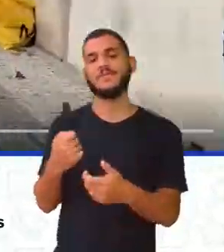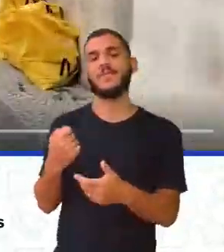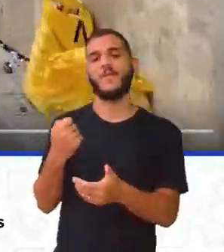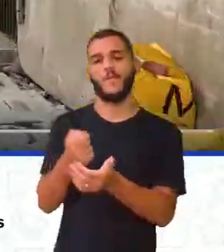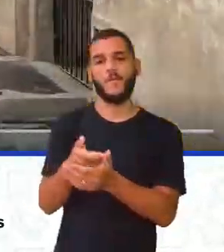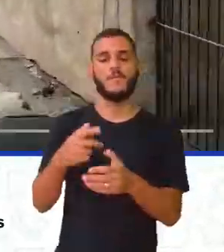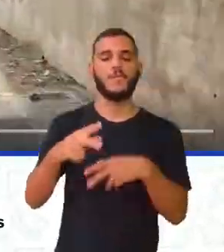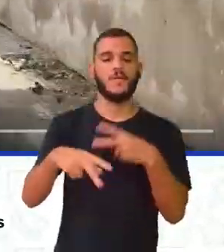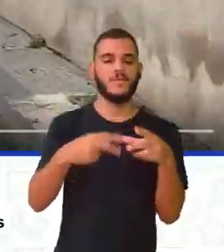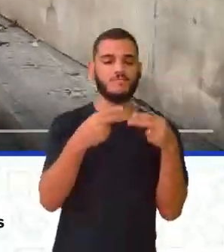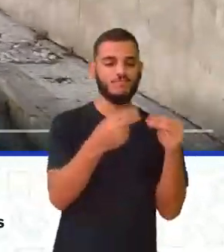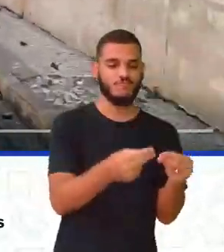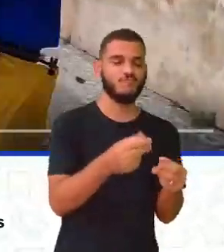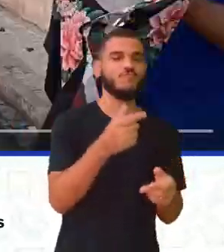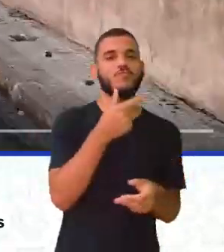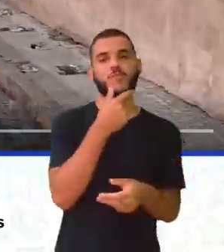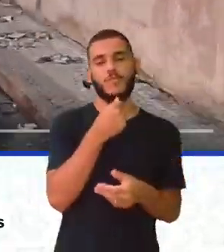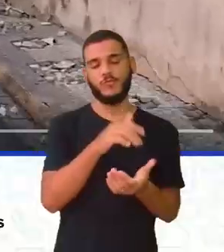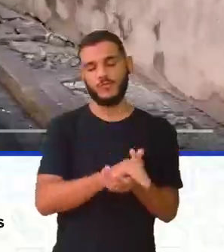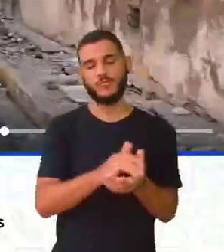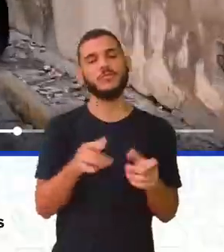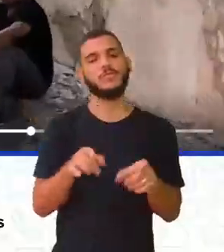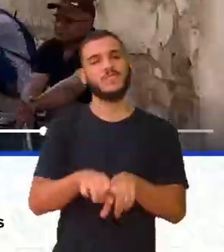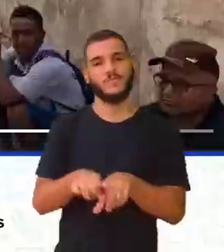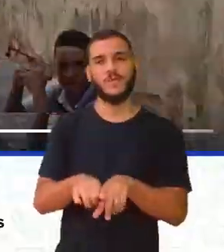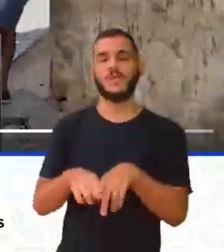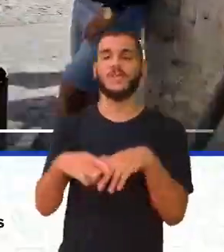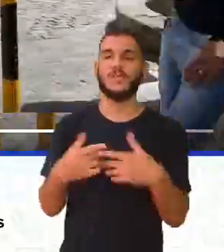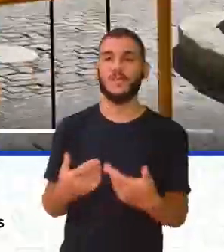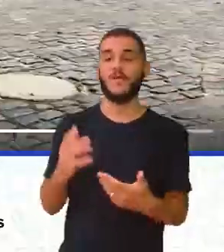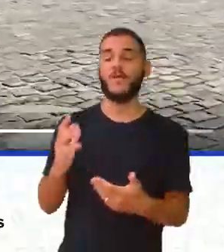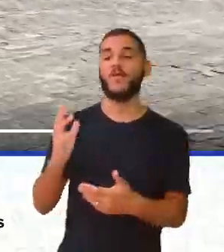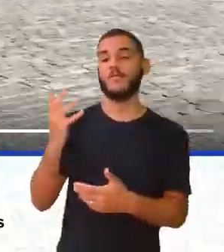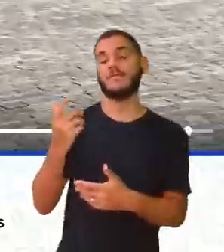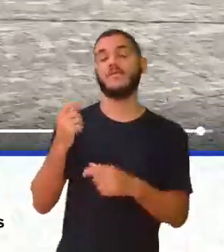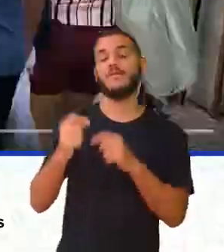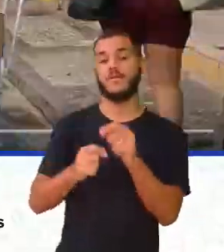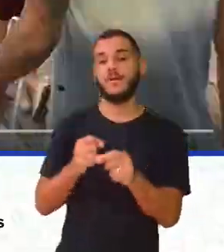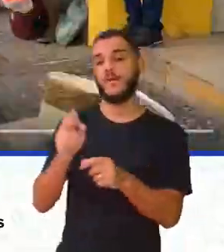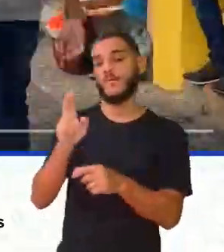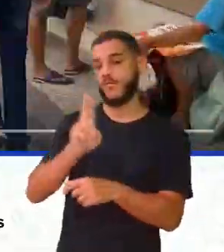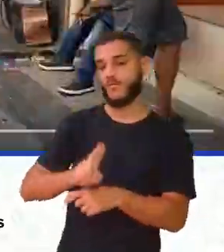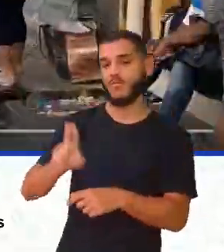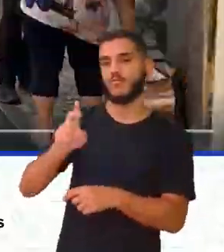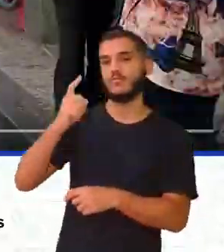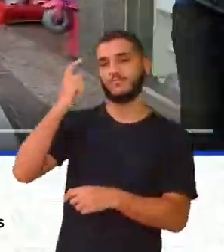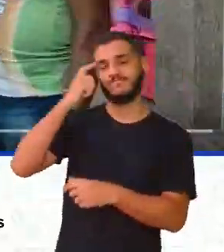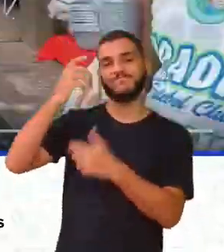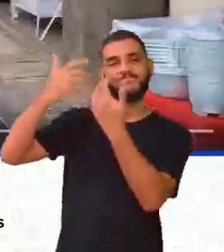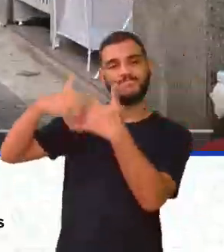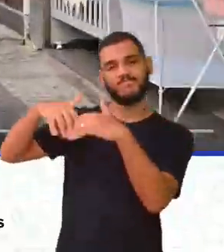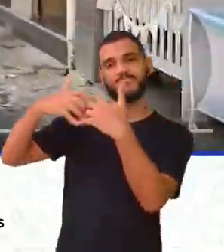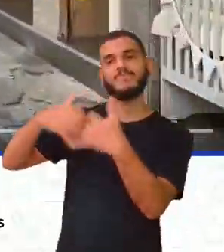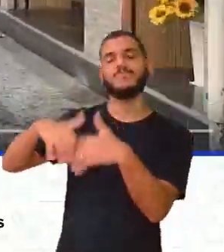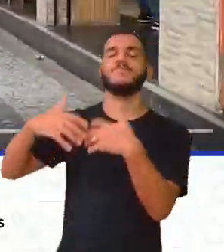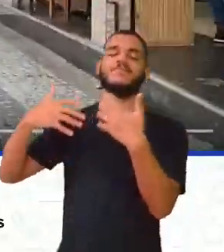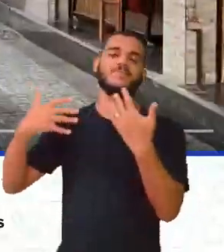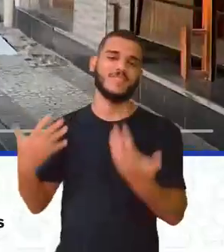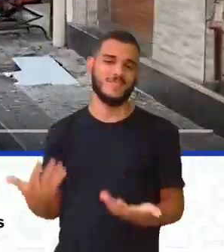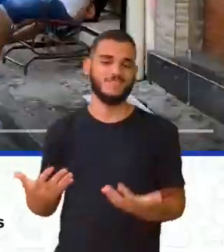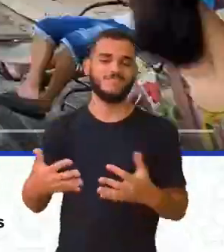marido, né? Para agradar ele também. E assim vai ocorrendo. E consumo consciente. Exato, era nisso que eu estava querendo chegar.